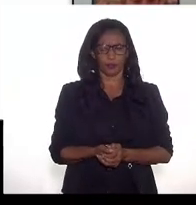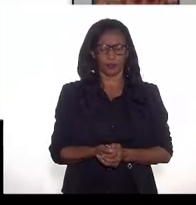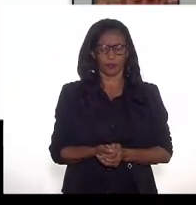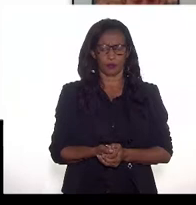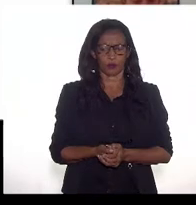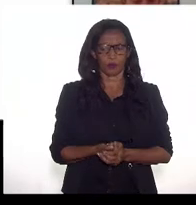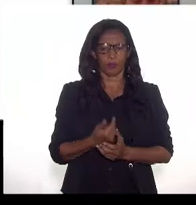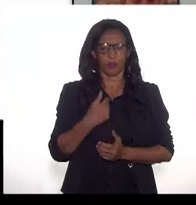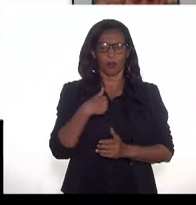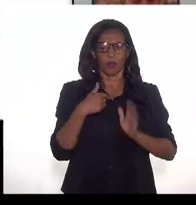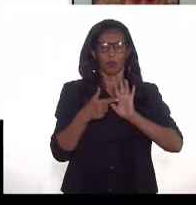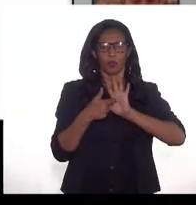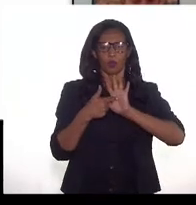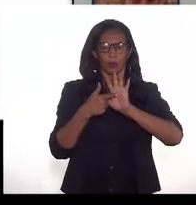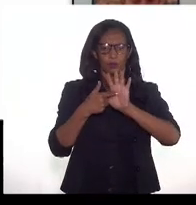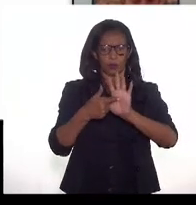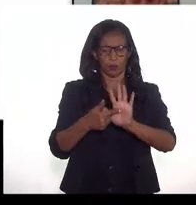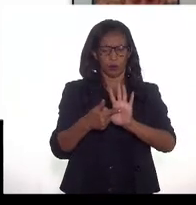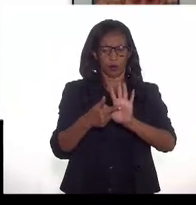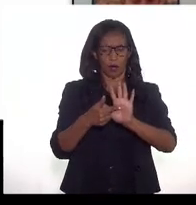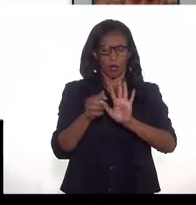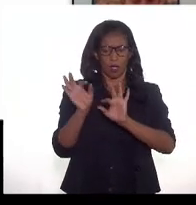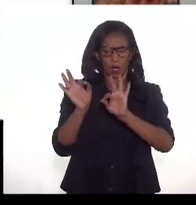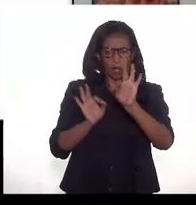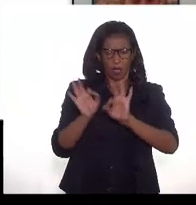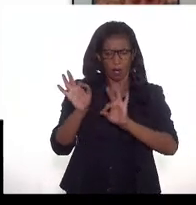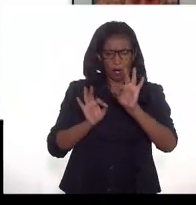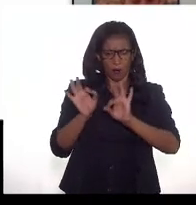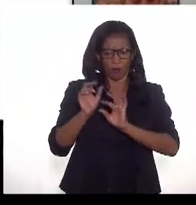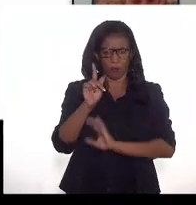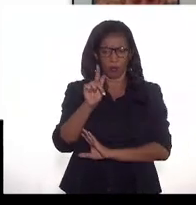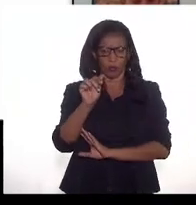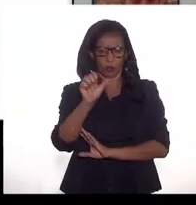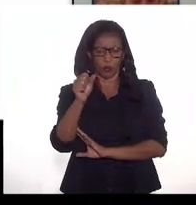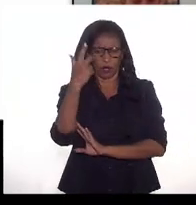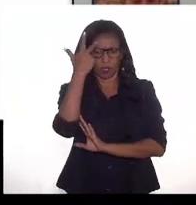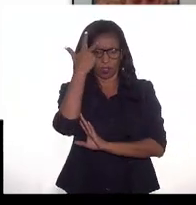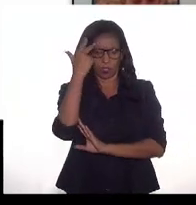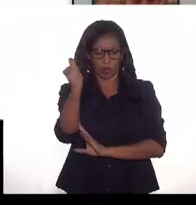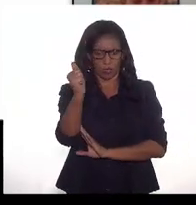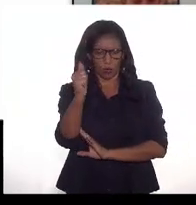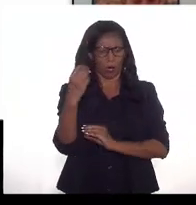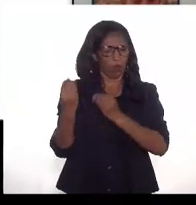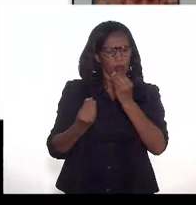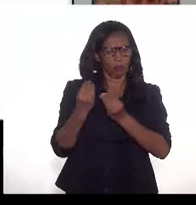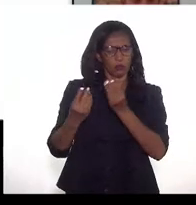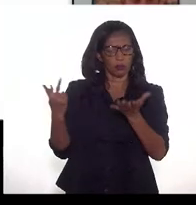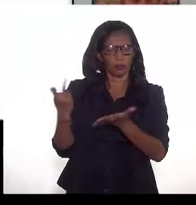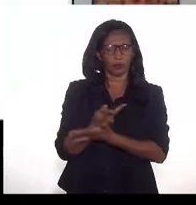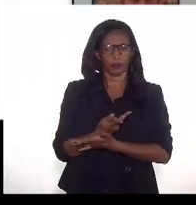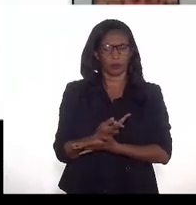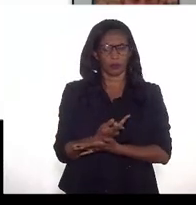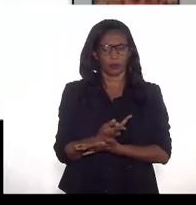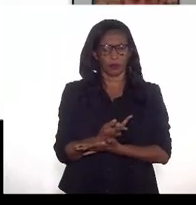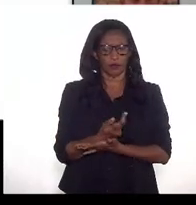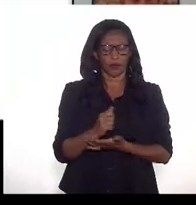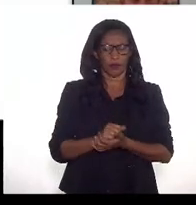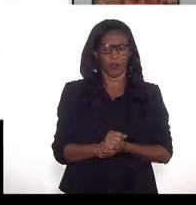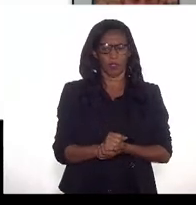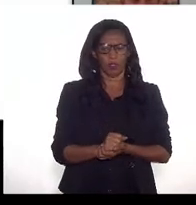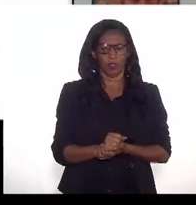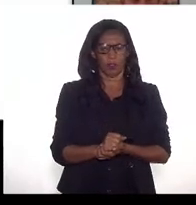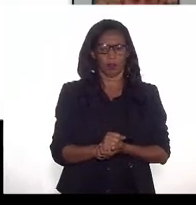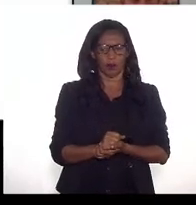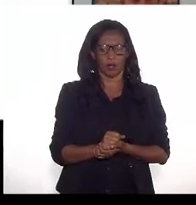vou apresentar aqui de que forma o rateio do gás natural é efetuado quando o duto